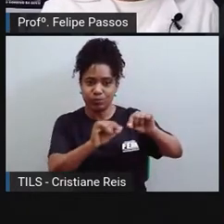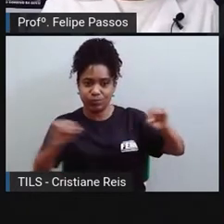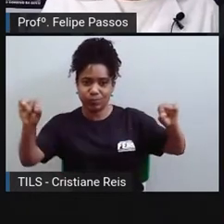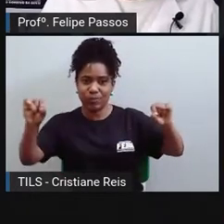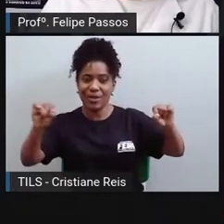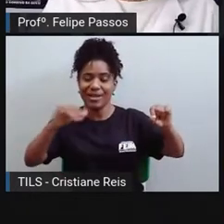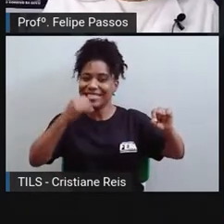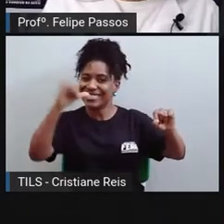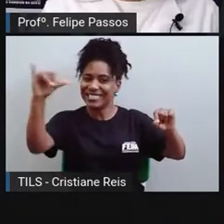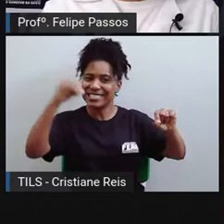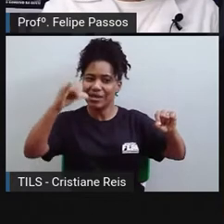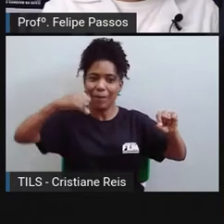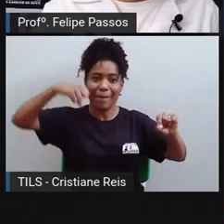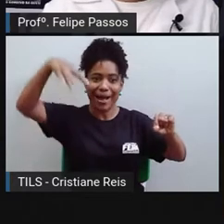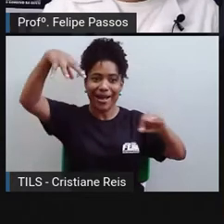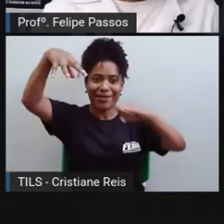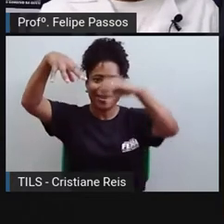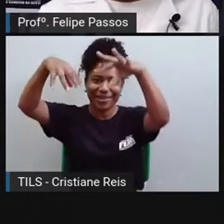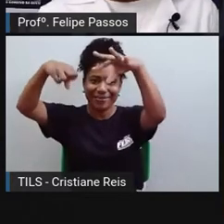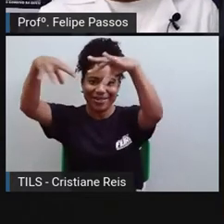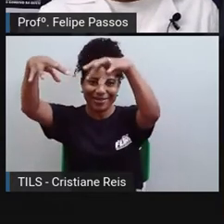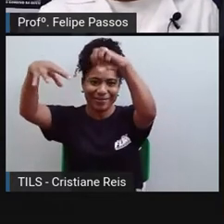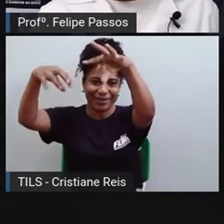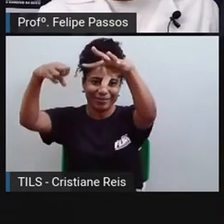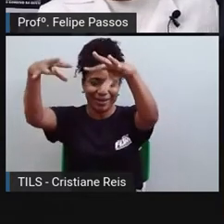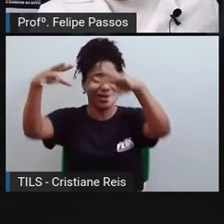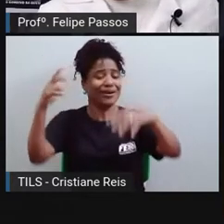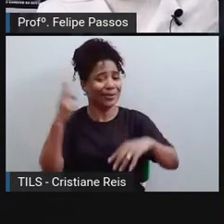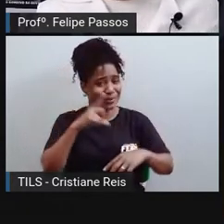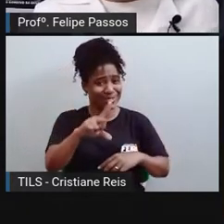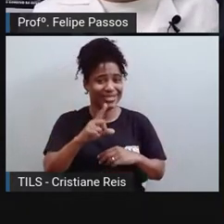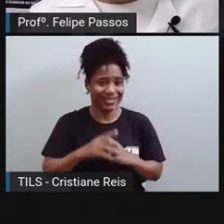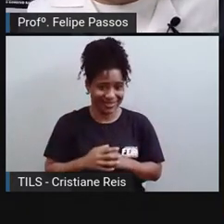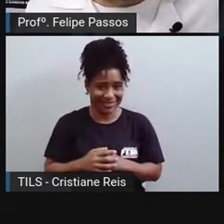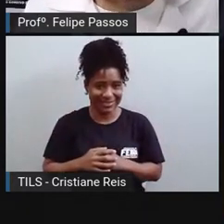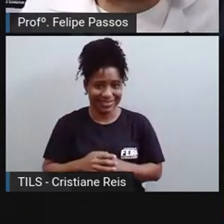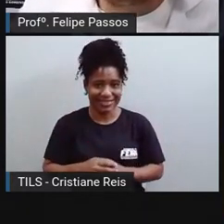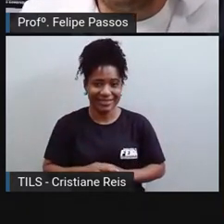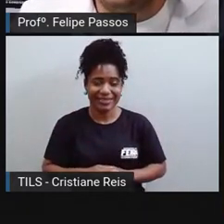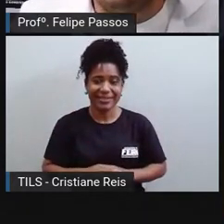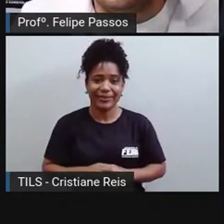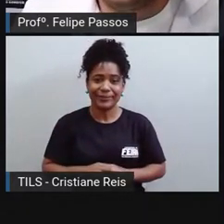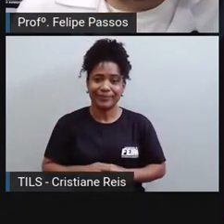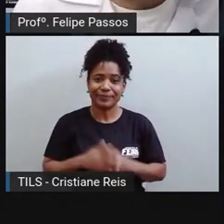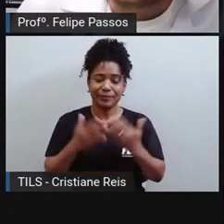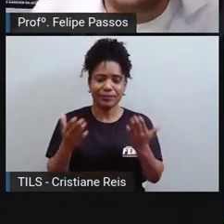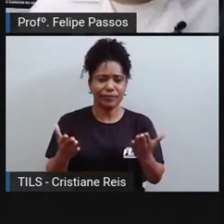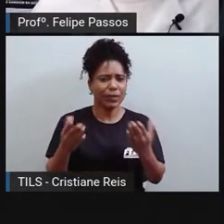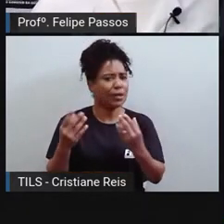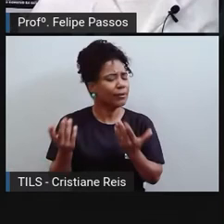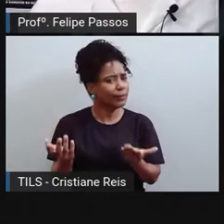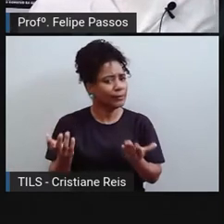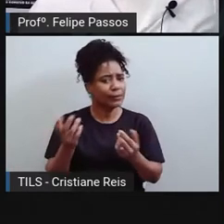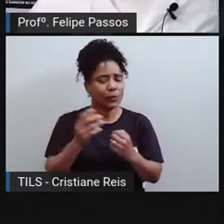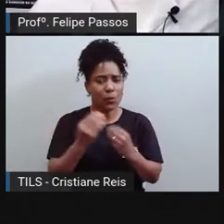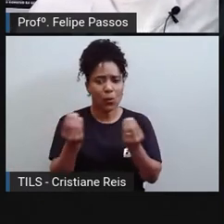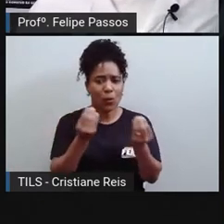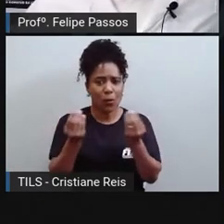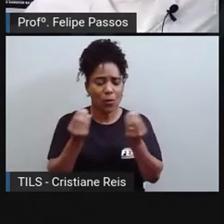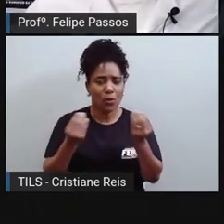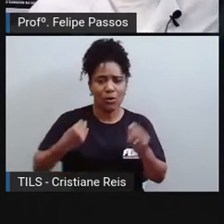elétrica com base em outra energia. Vamos lá. Para os seres vivos, e aqui a gente vai